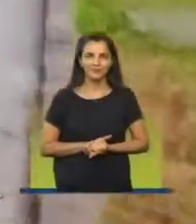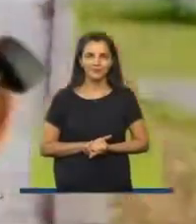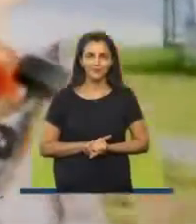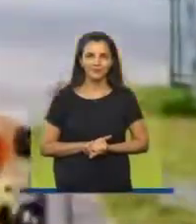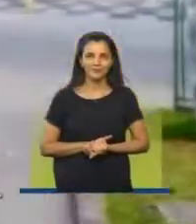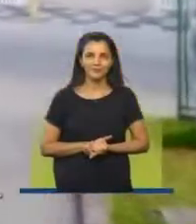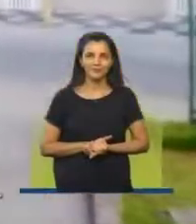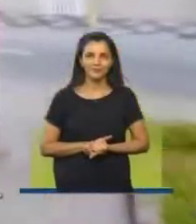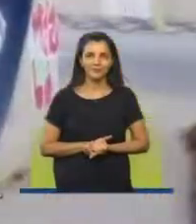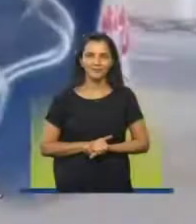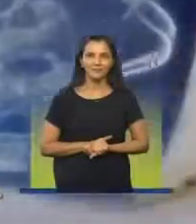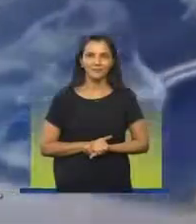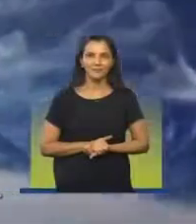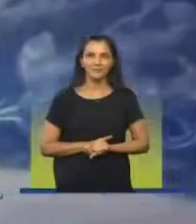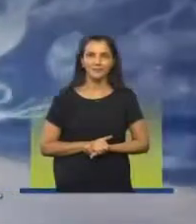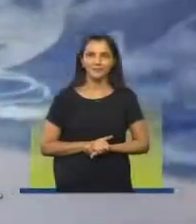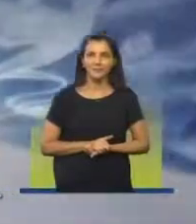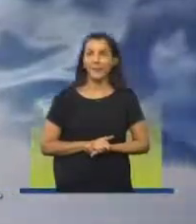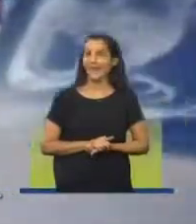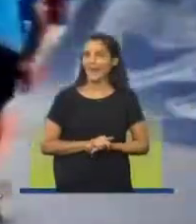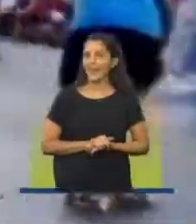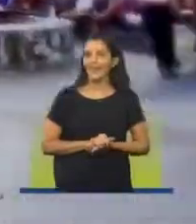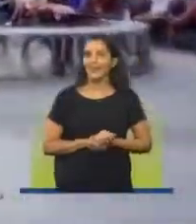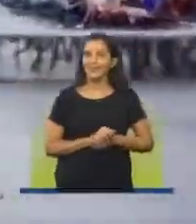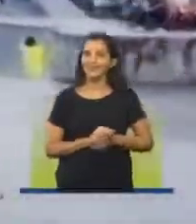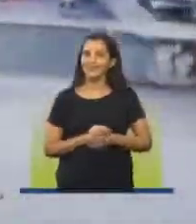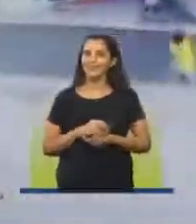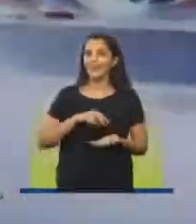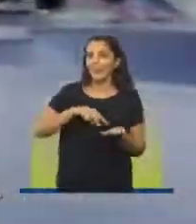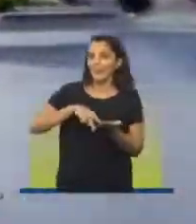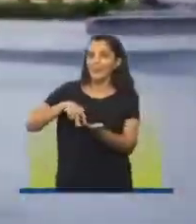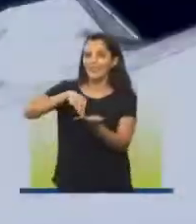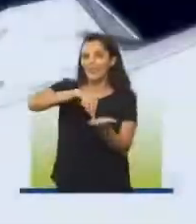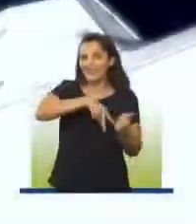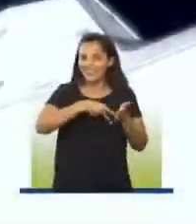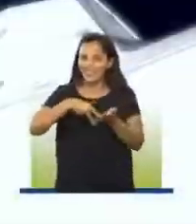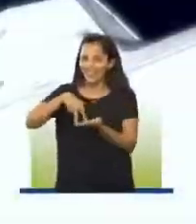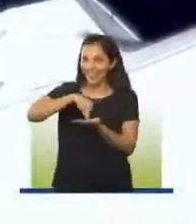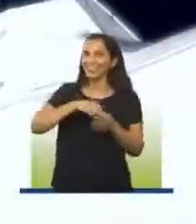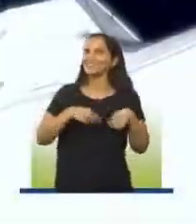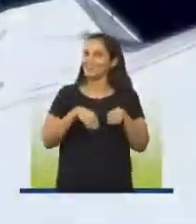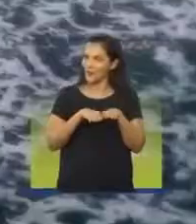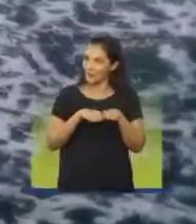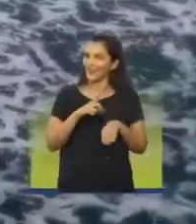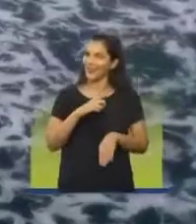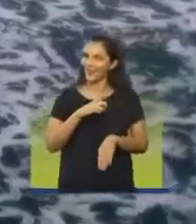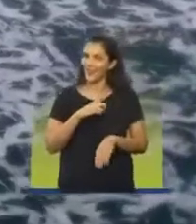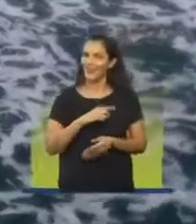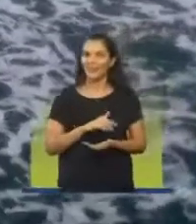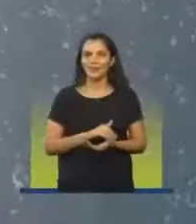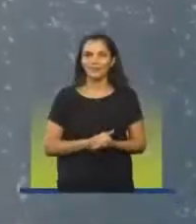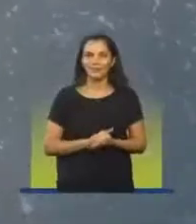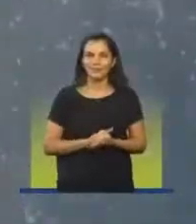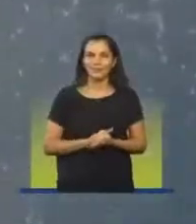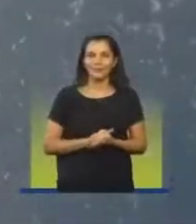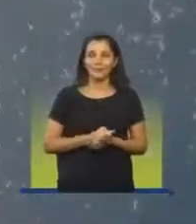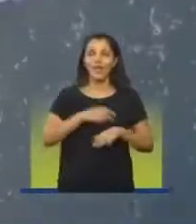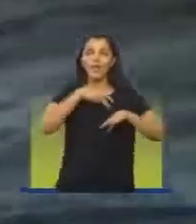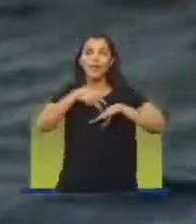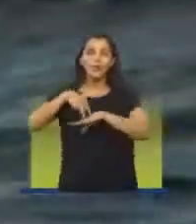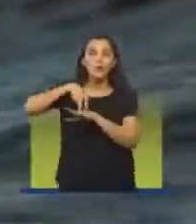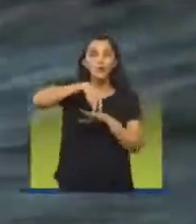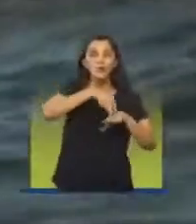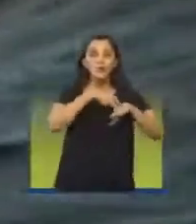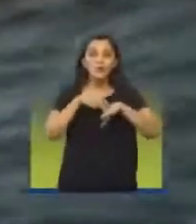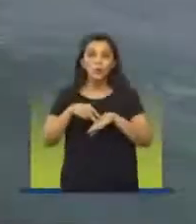Para os mais radicais, tem pistas e escolinha de esquente. E o surf vem com um centro de